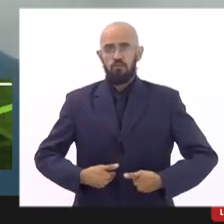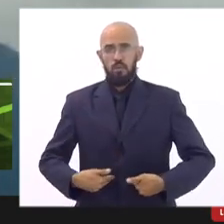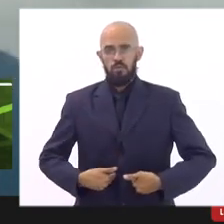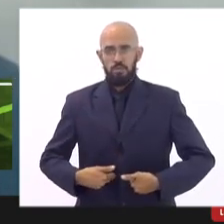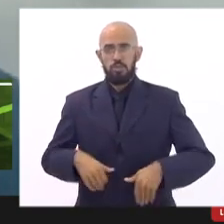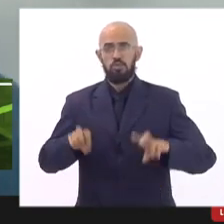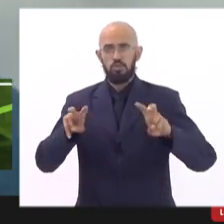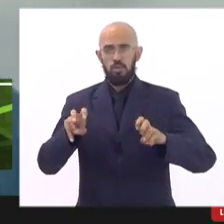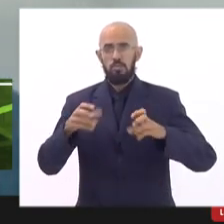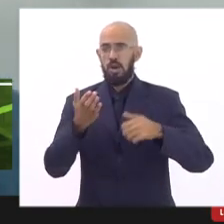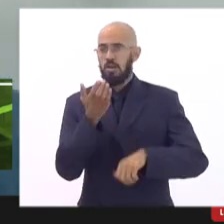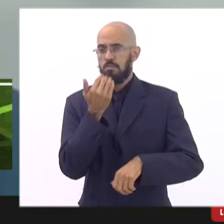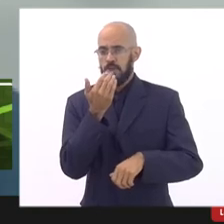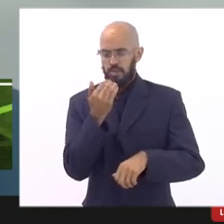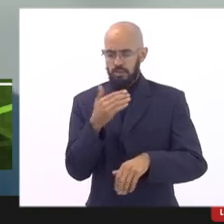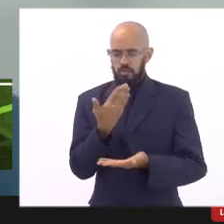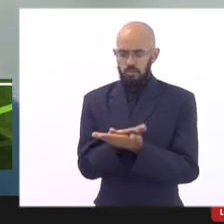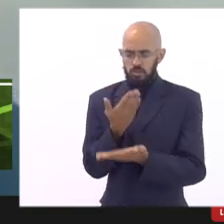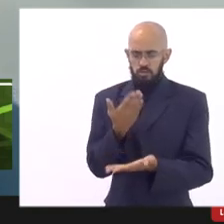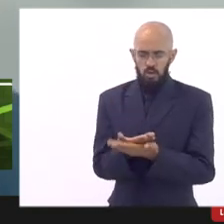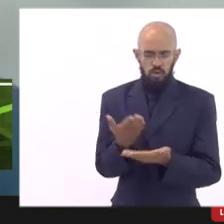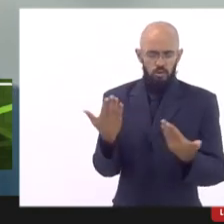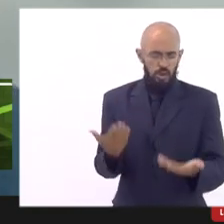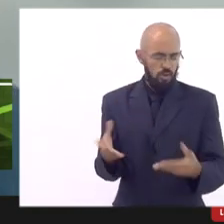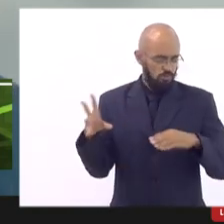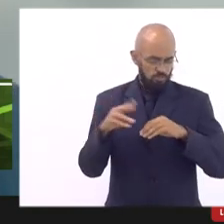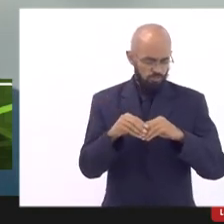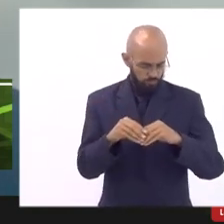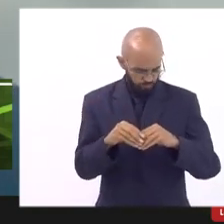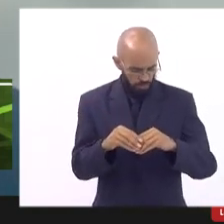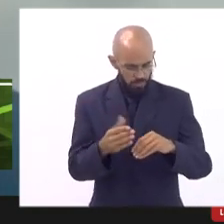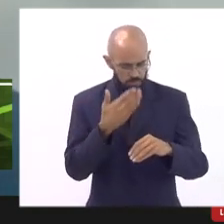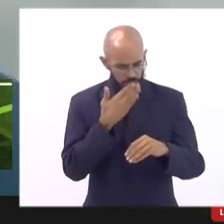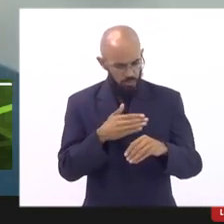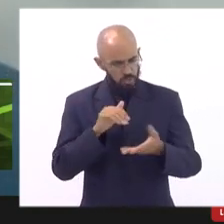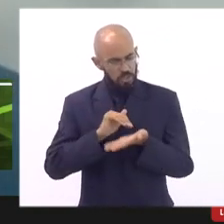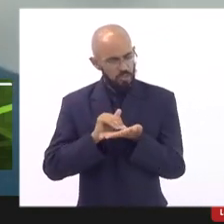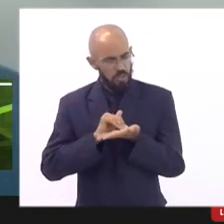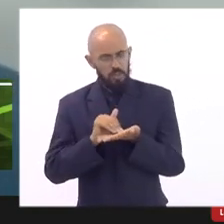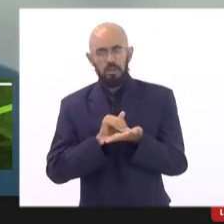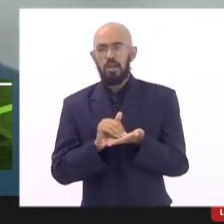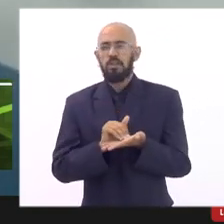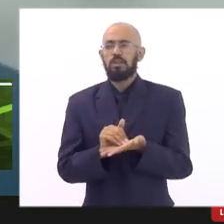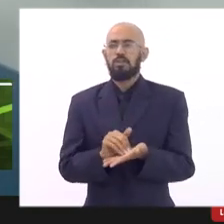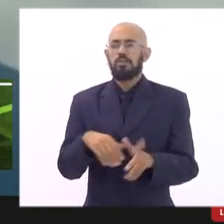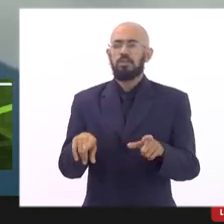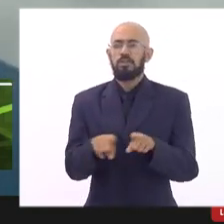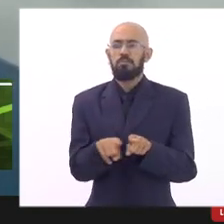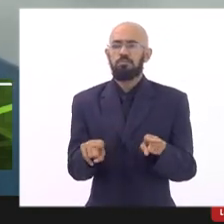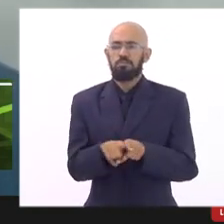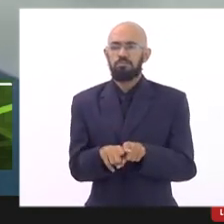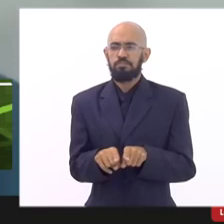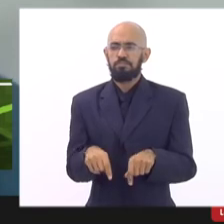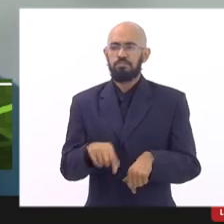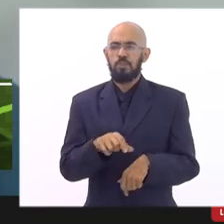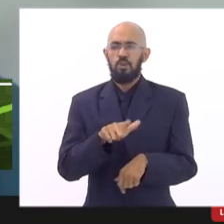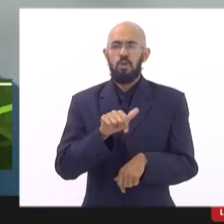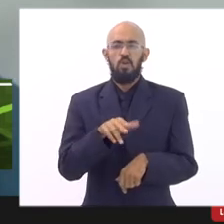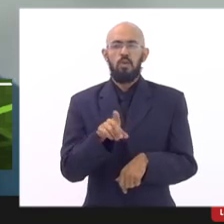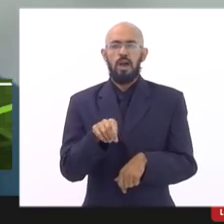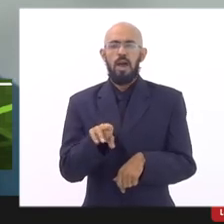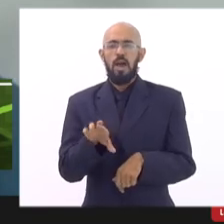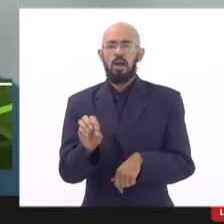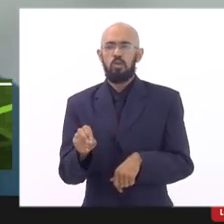escolar Flávio eu queria acrescentar primeiro reafirmar e pedir também a secretaria ao secretário Leonardo que